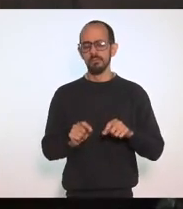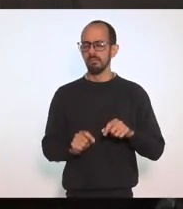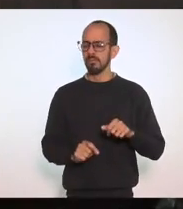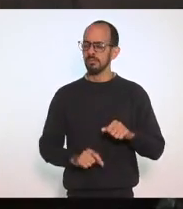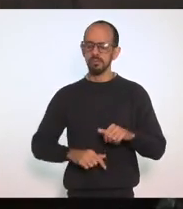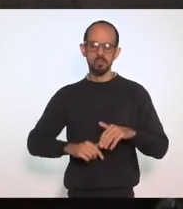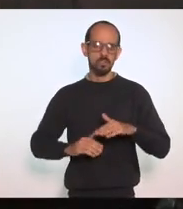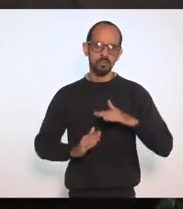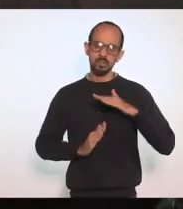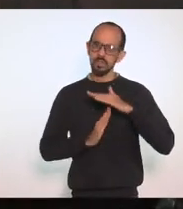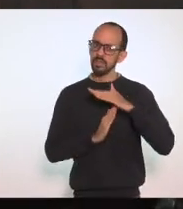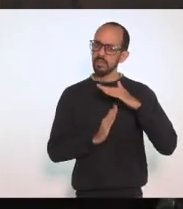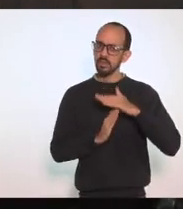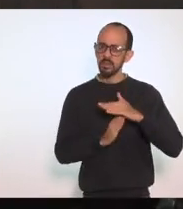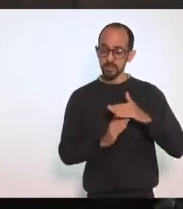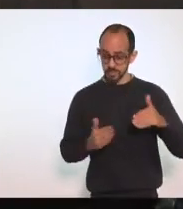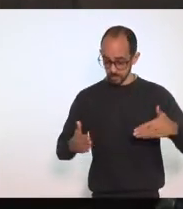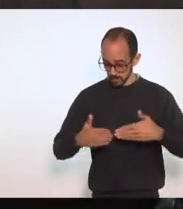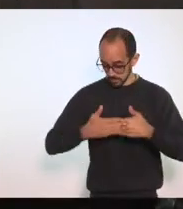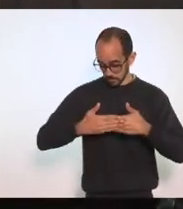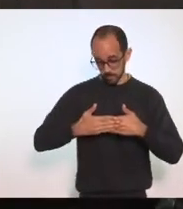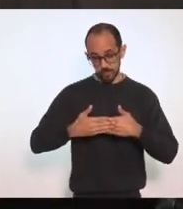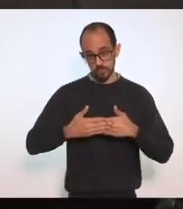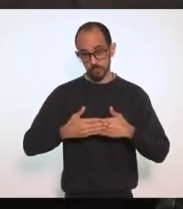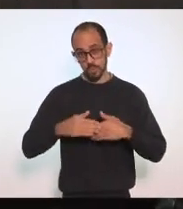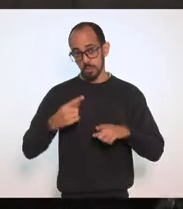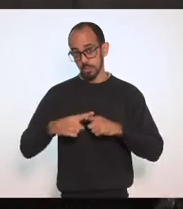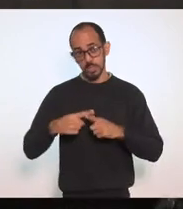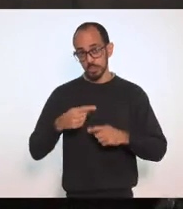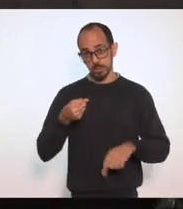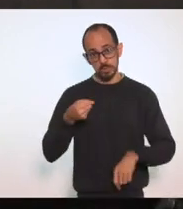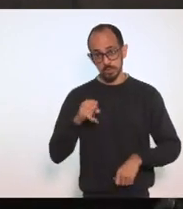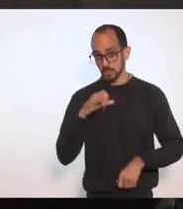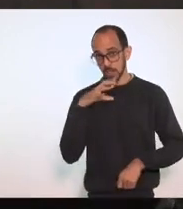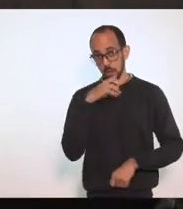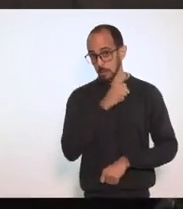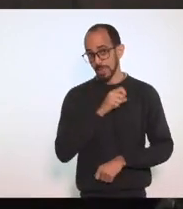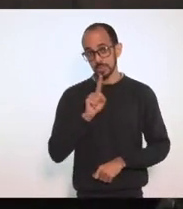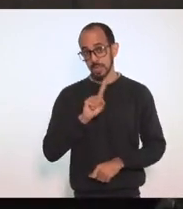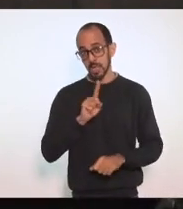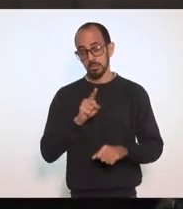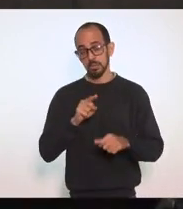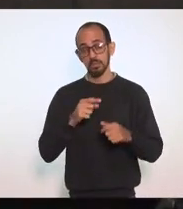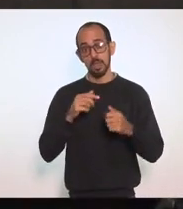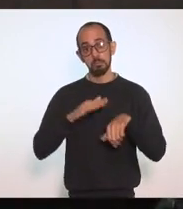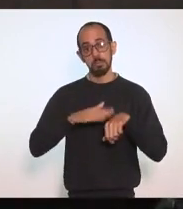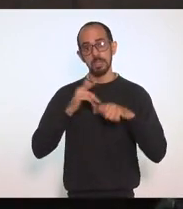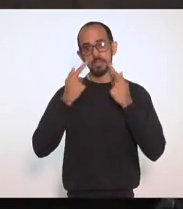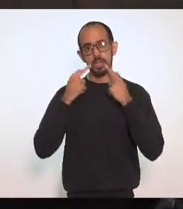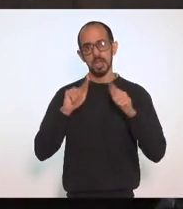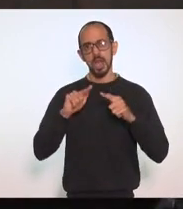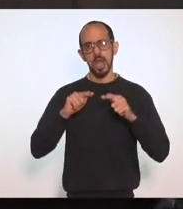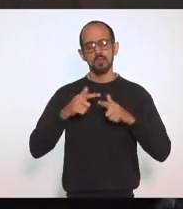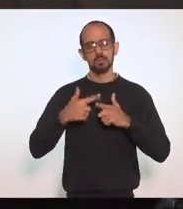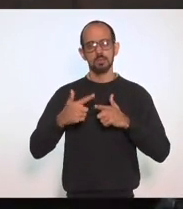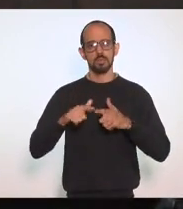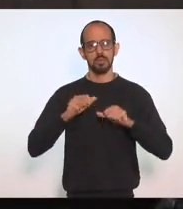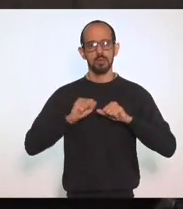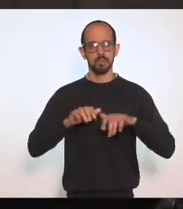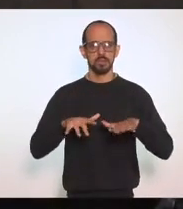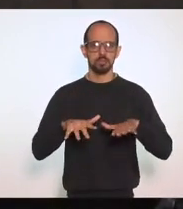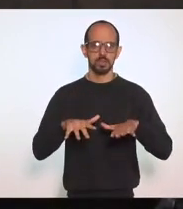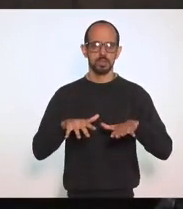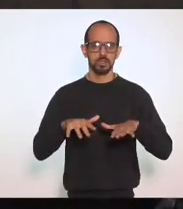restrições Porque a falta De percepção Do risco Agrava A situação Da pandemia Não